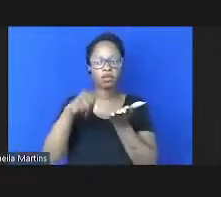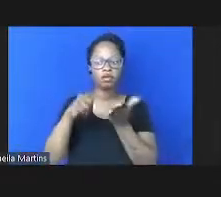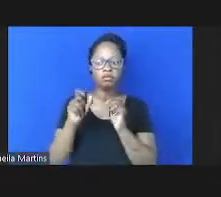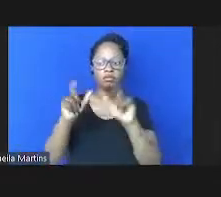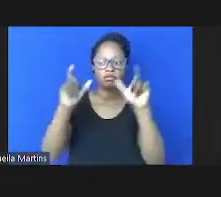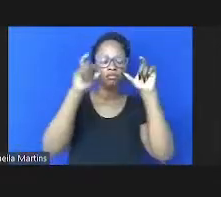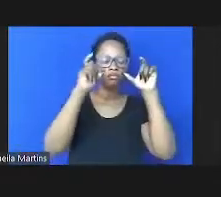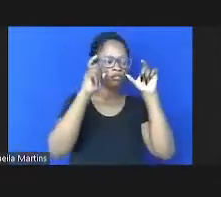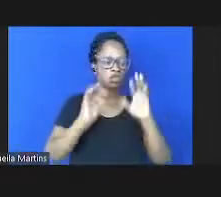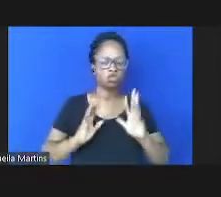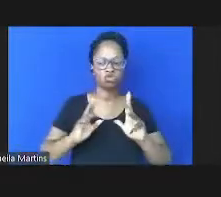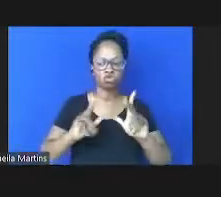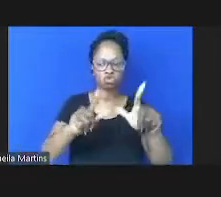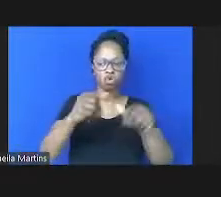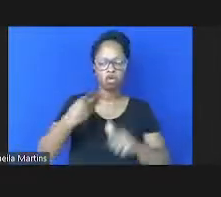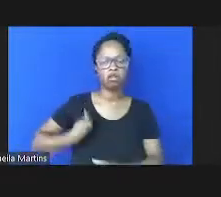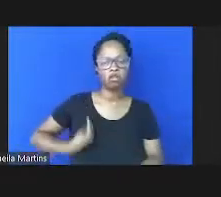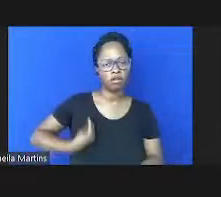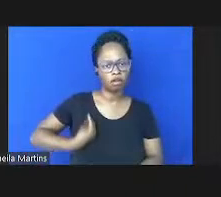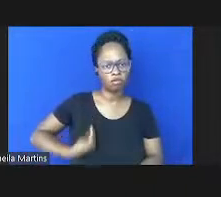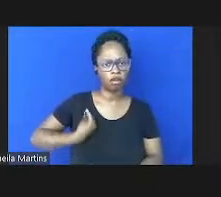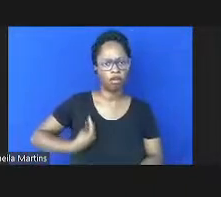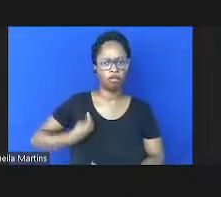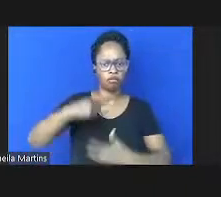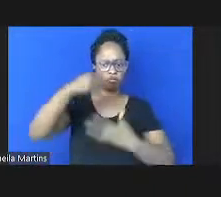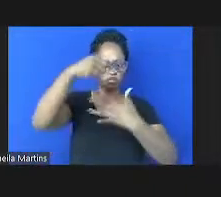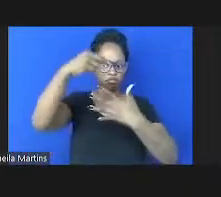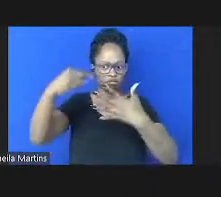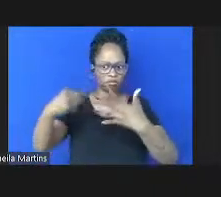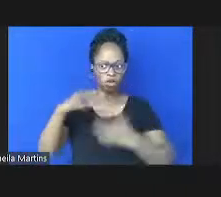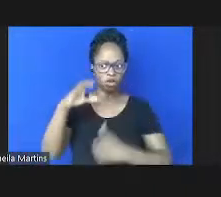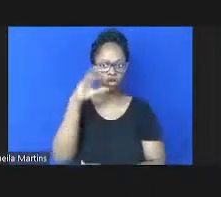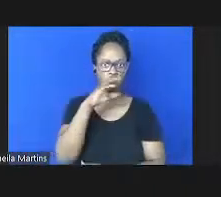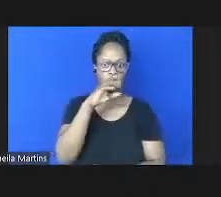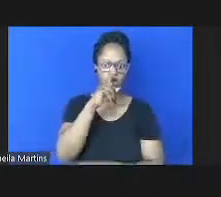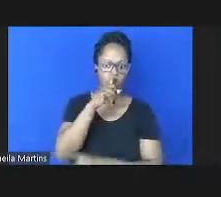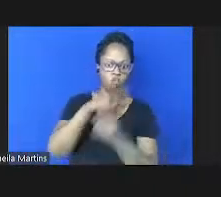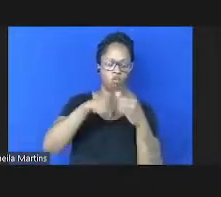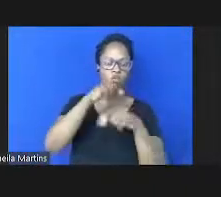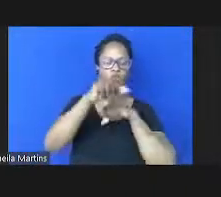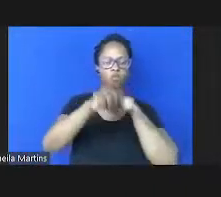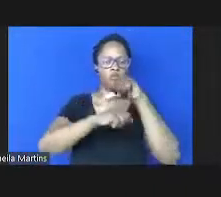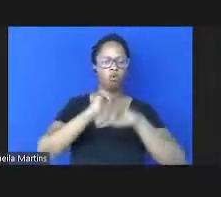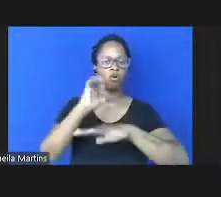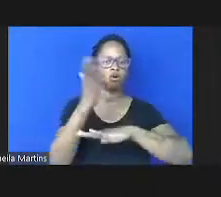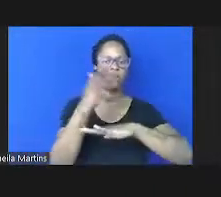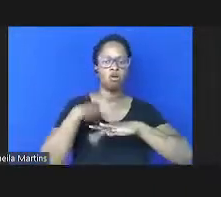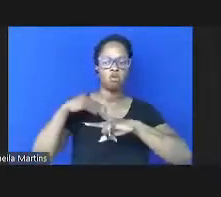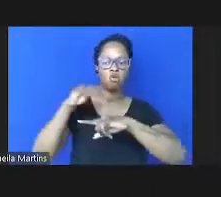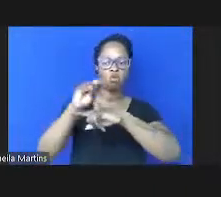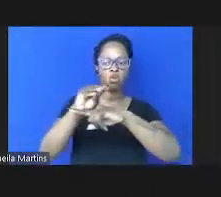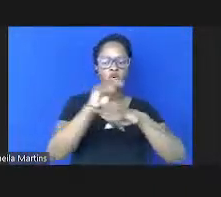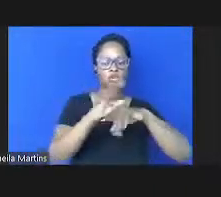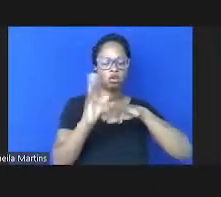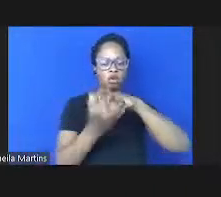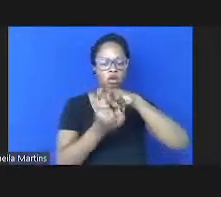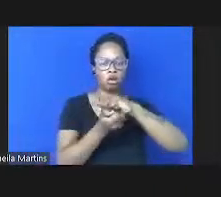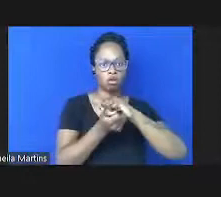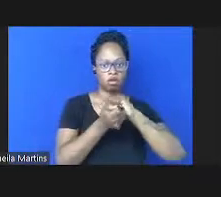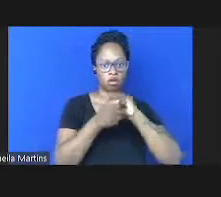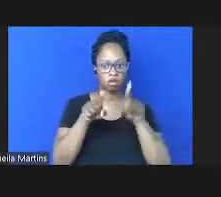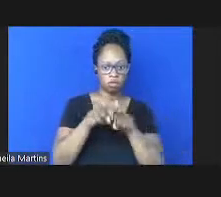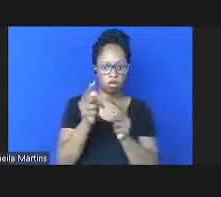controle de doenças com questões subjacentes e urgentes de mudança ambiental equidade sustentabilidade e governabilidade